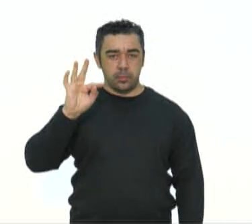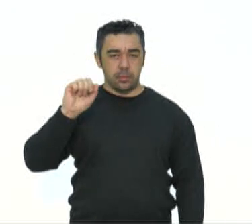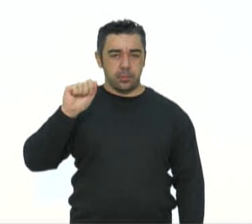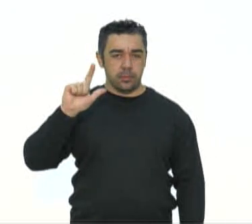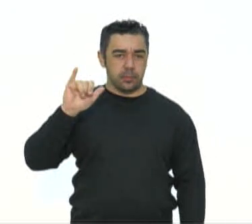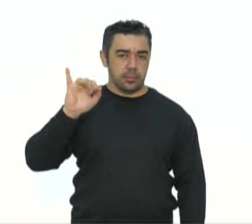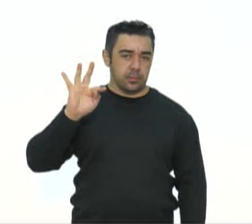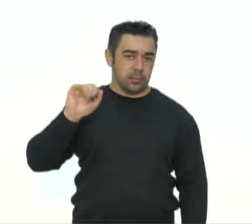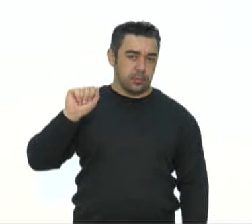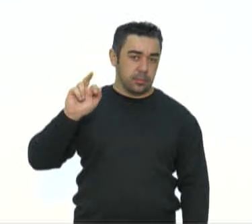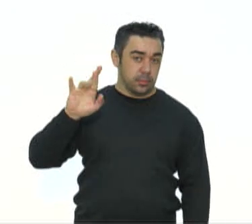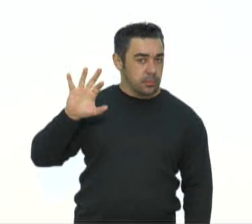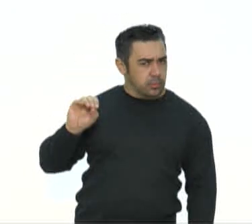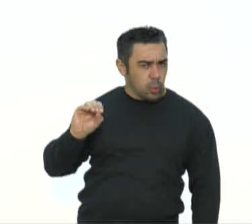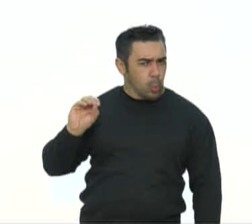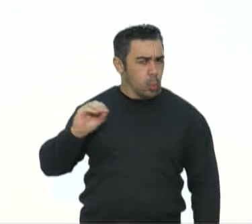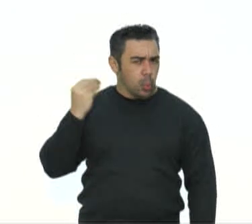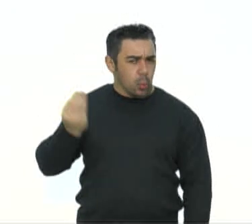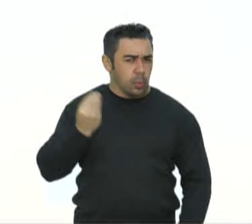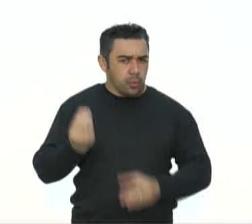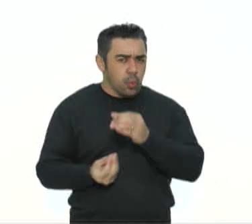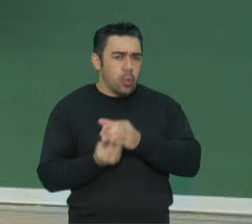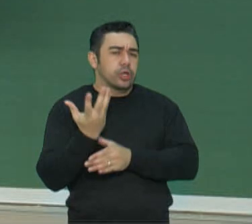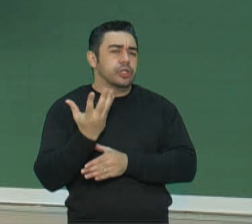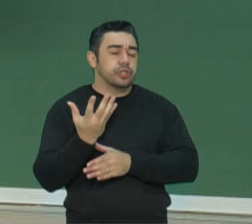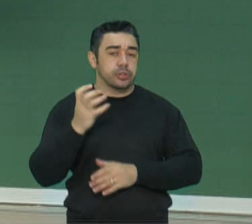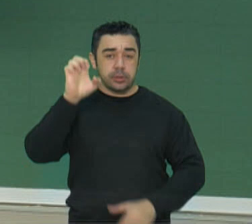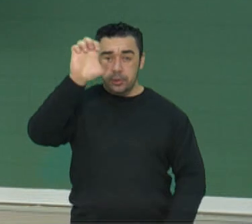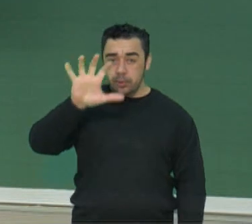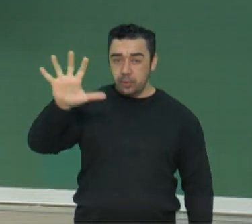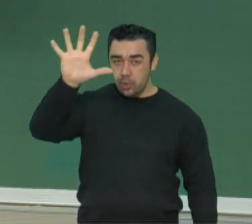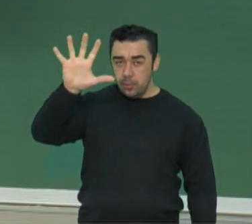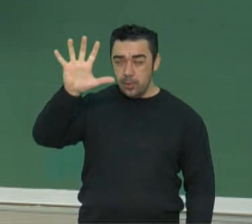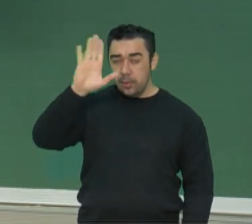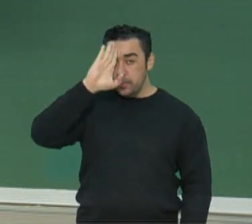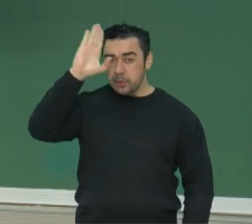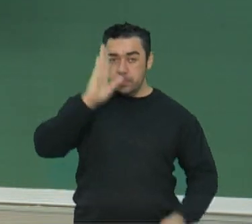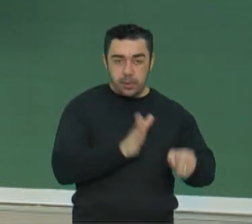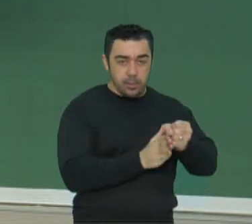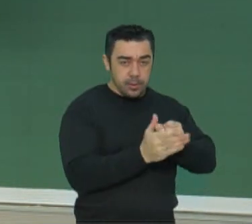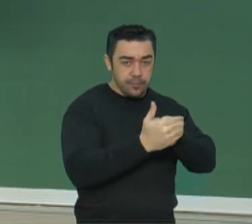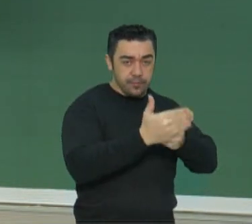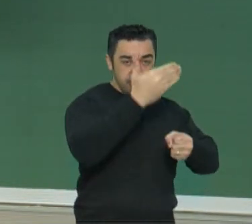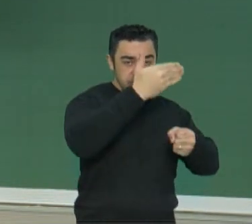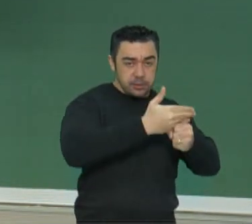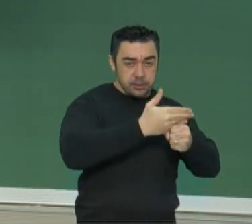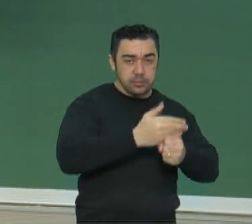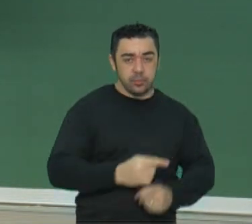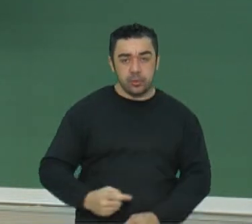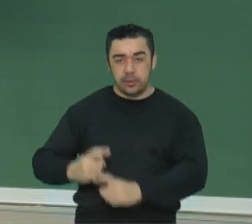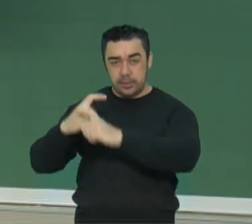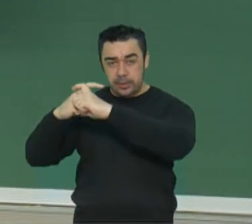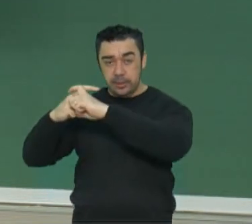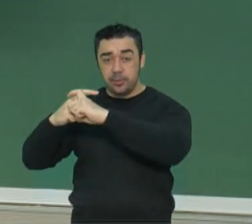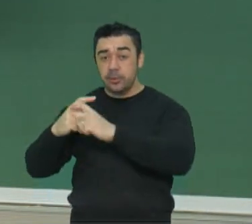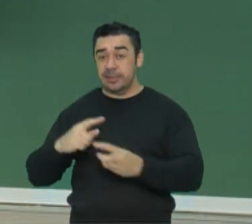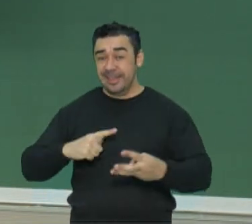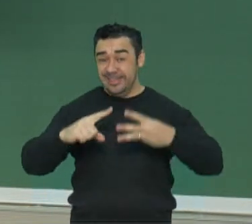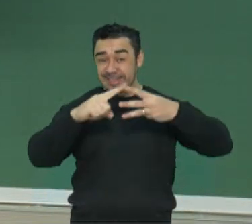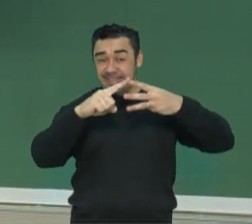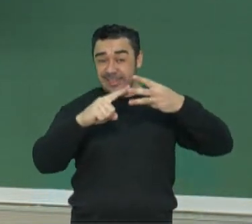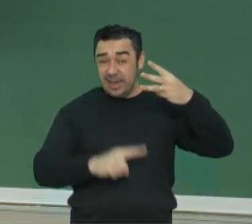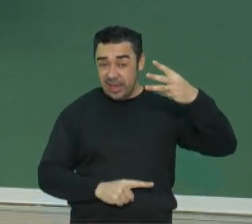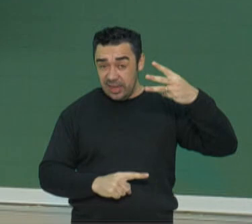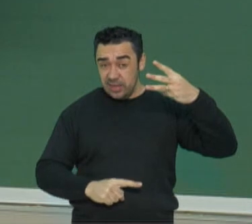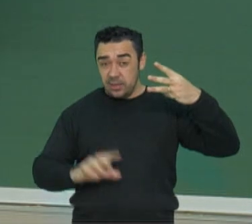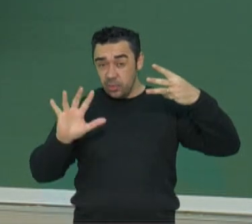desses governos totalitários na Europa, principalmente fascismo e nazismo. A gente tem três motivos importantes aí